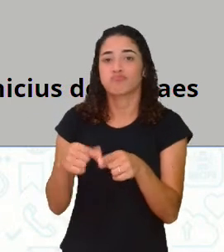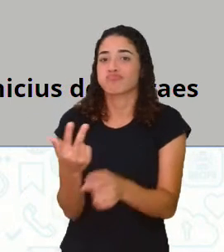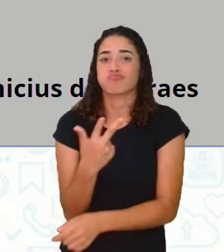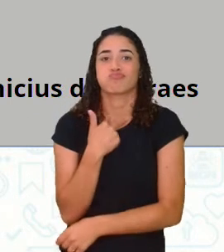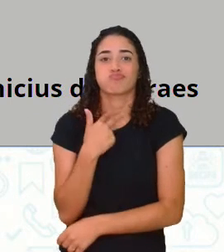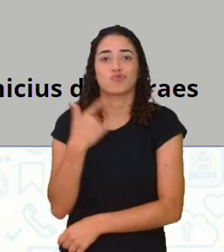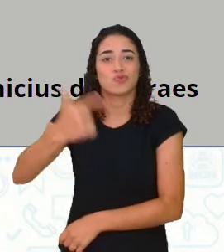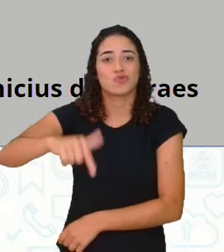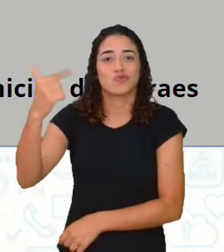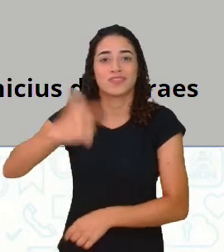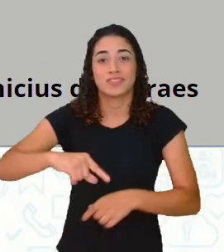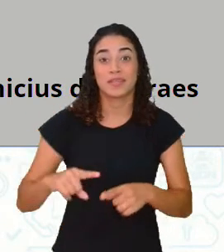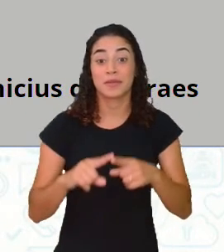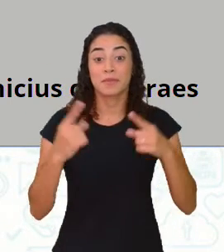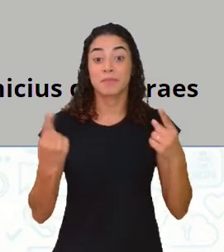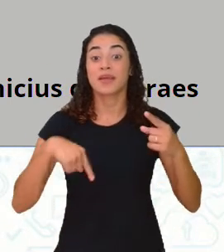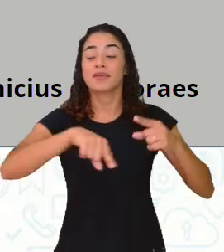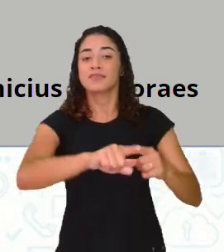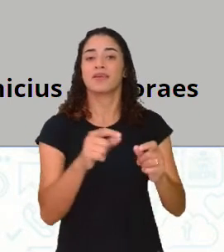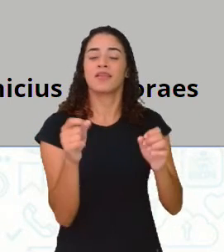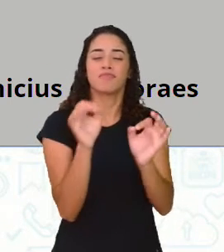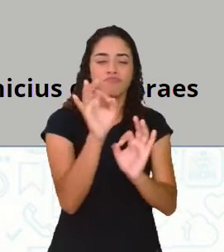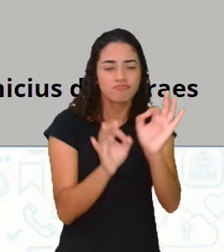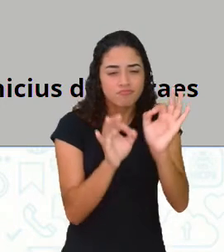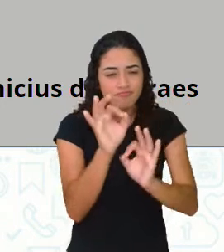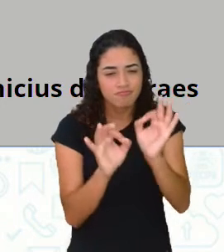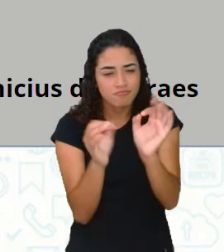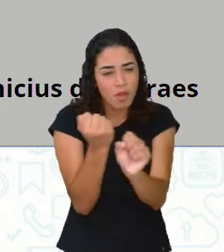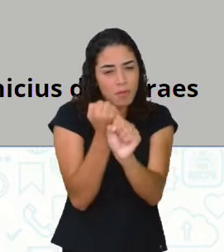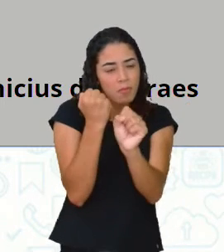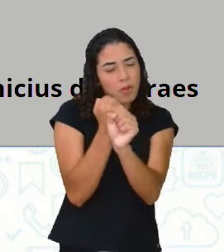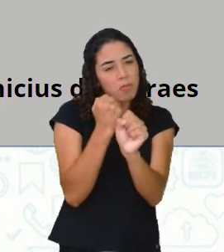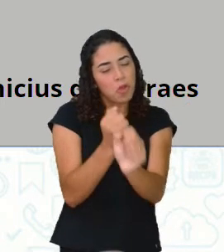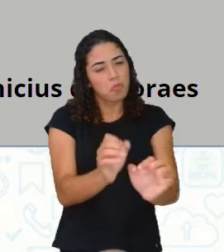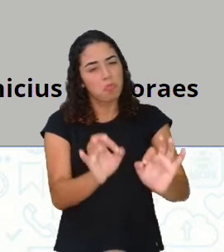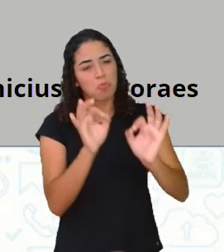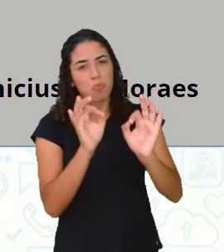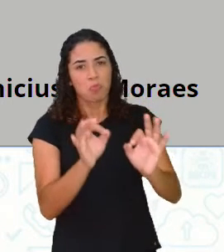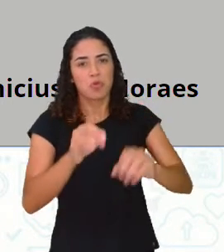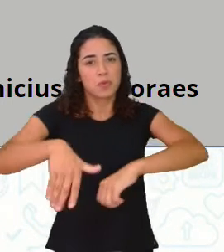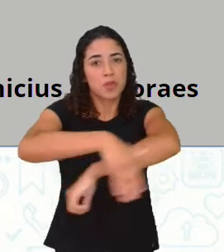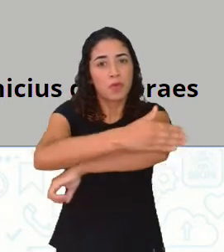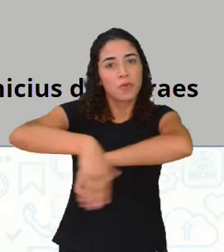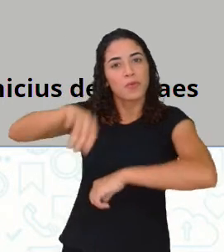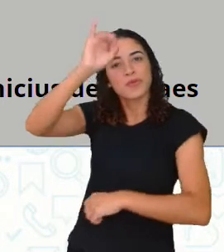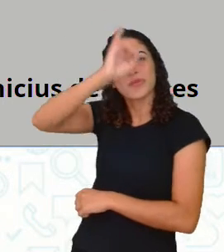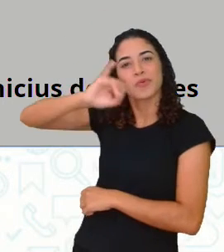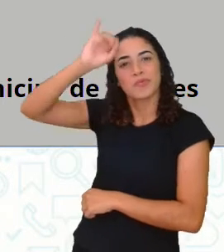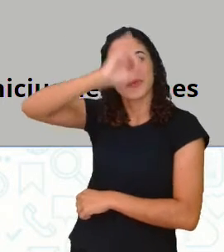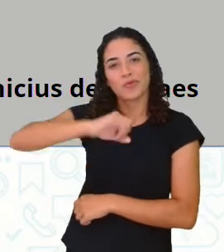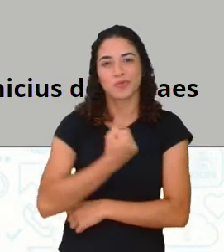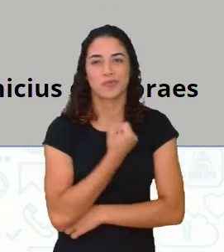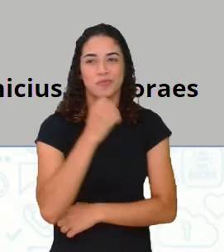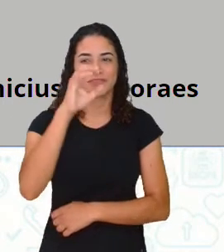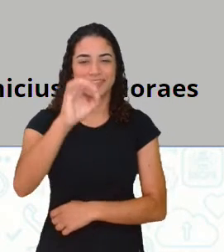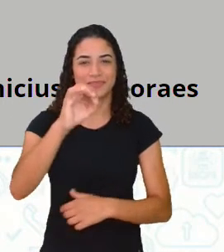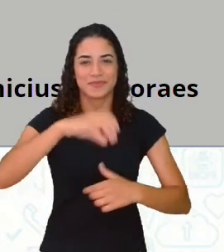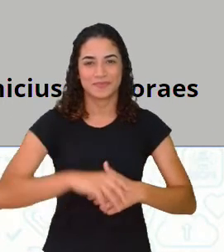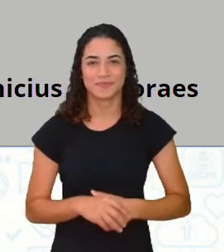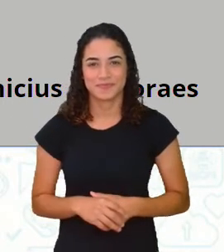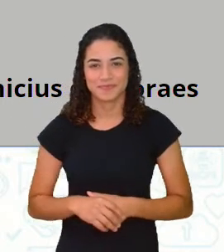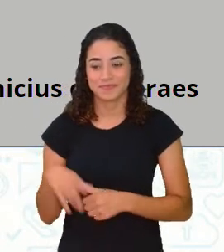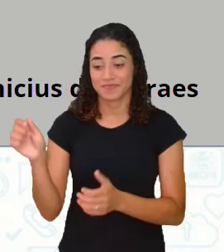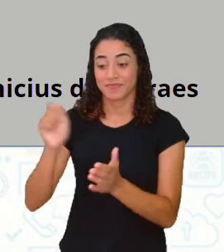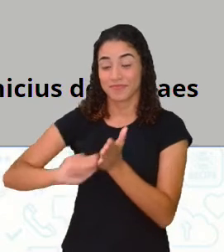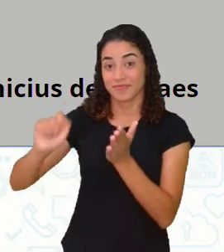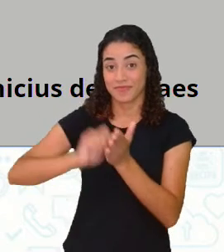ali. Mas era feita com muito esmero, na rua dos bobos, número zero. Foi